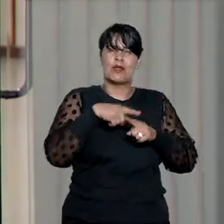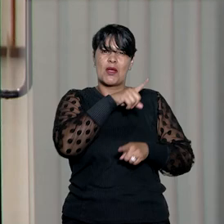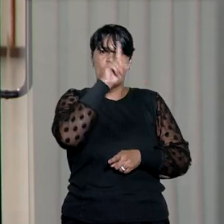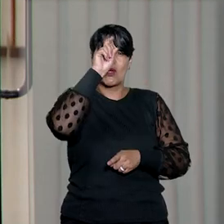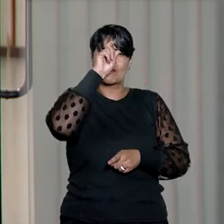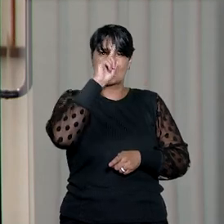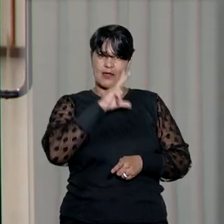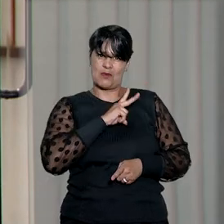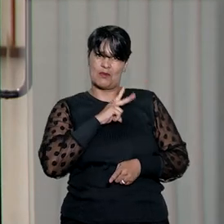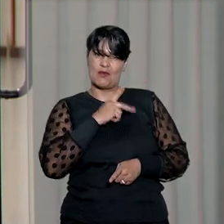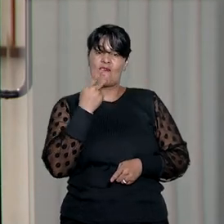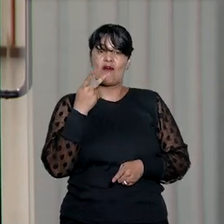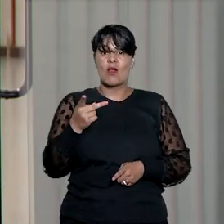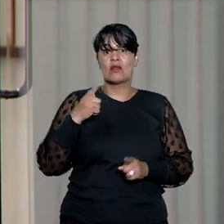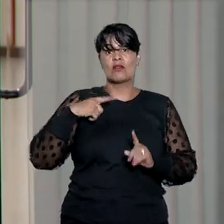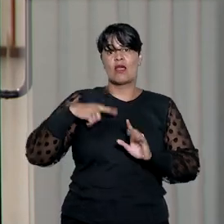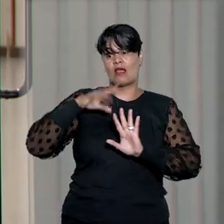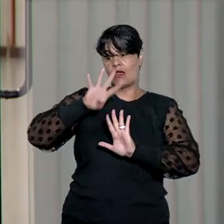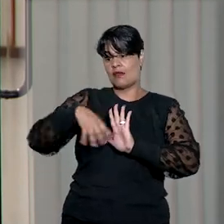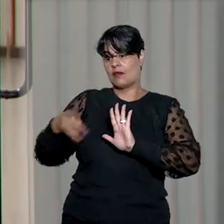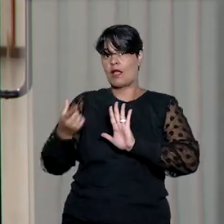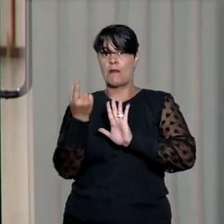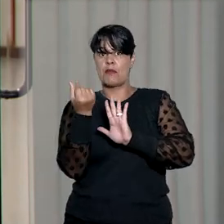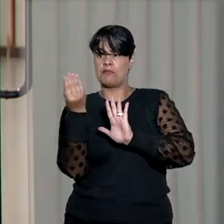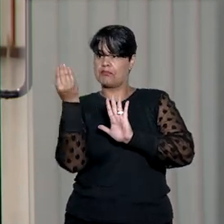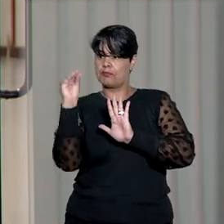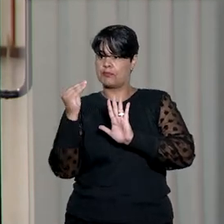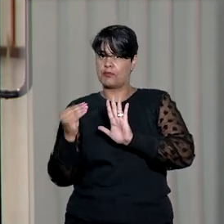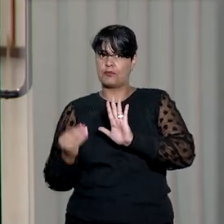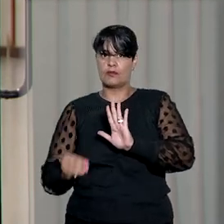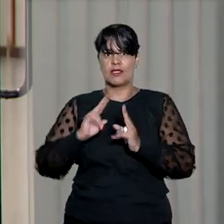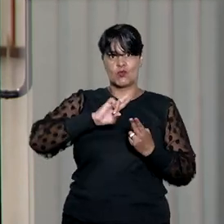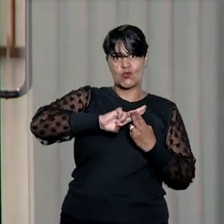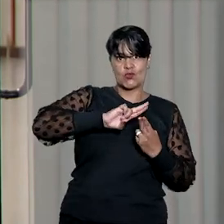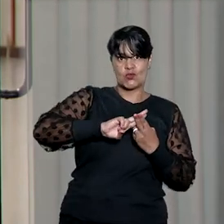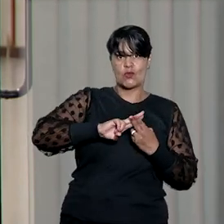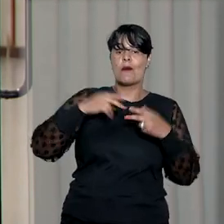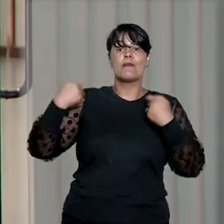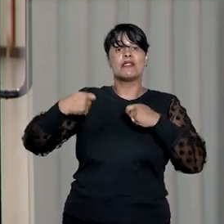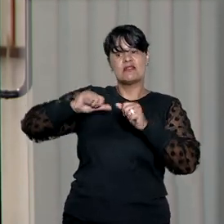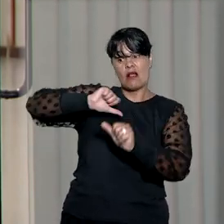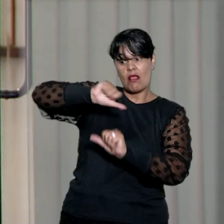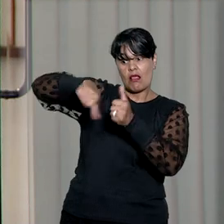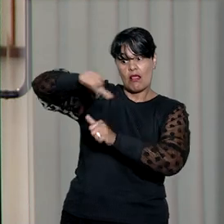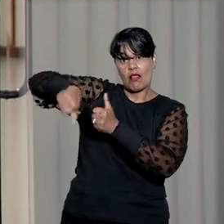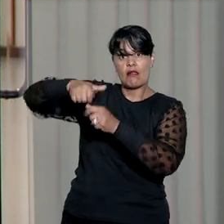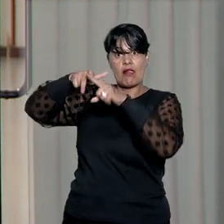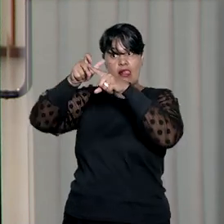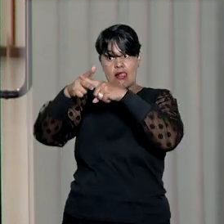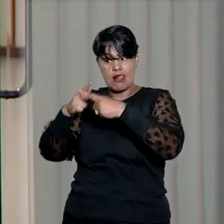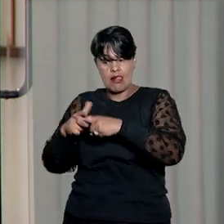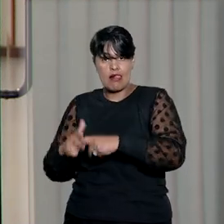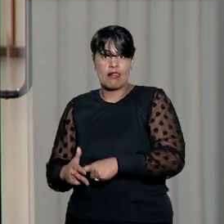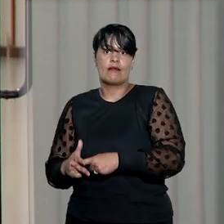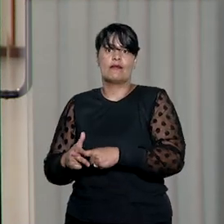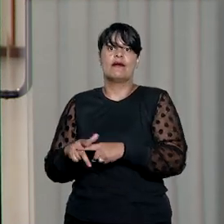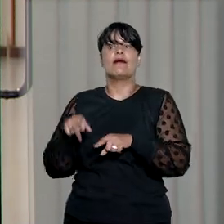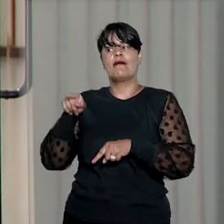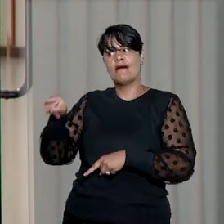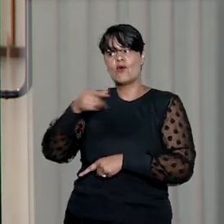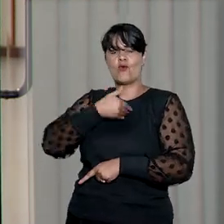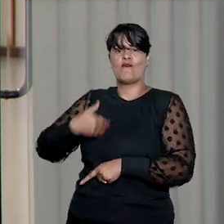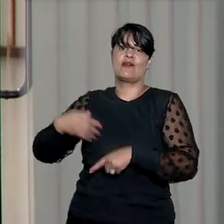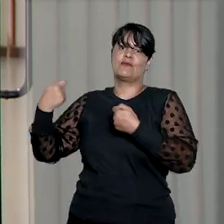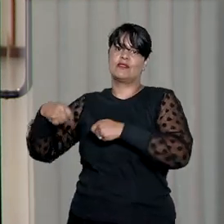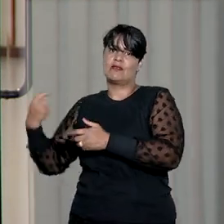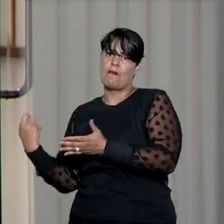privado que alegando defasagem da tabela de procedimentos do SUS pretendia a revisão dos valores recebidos e a condenação da União